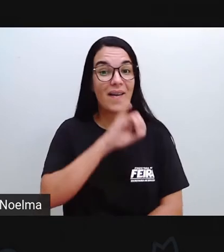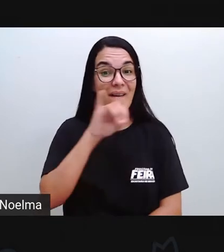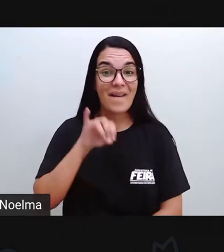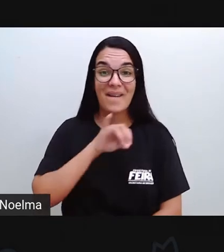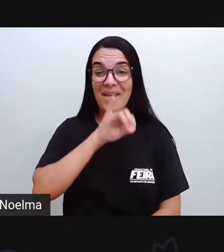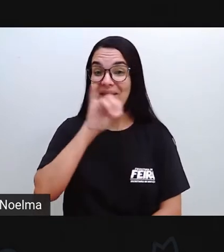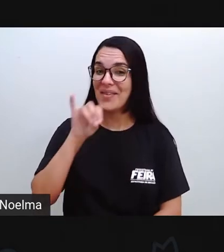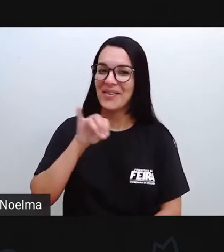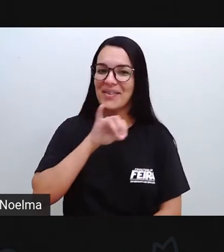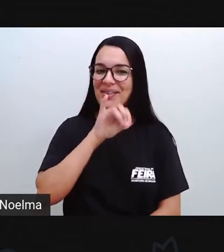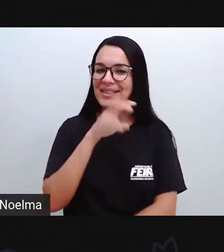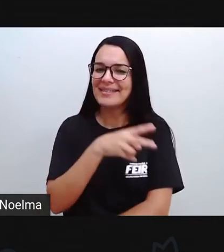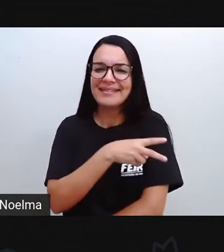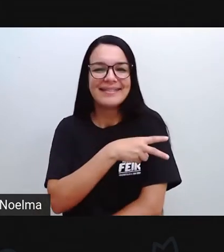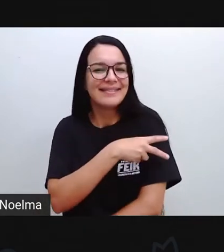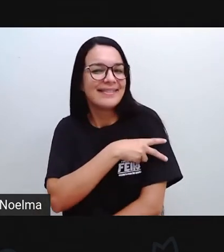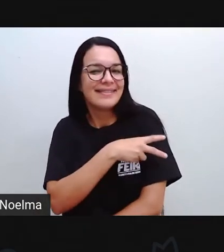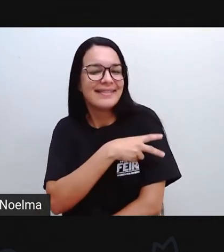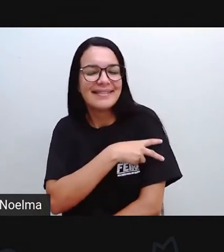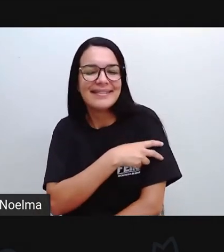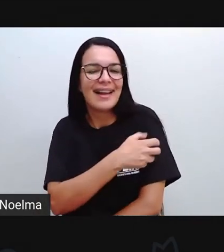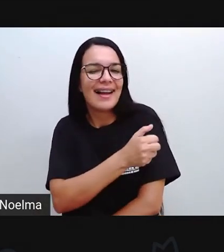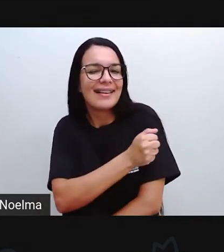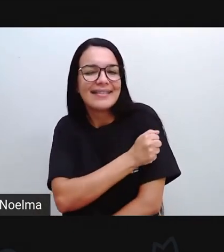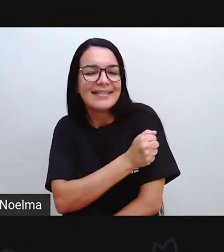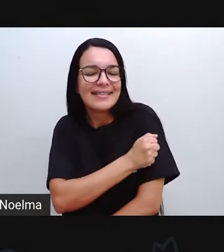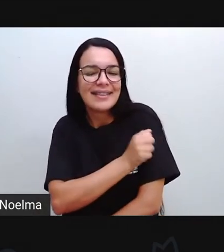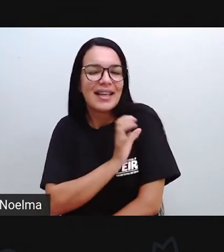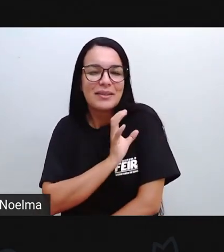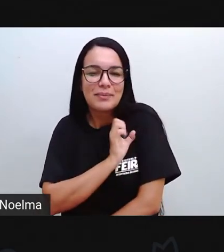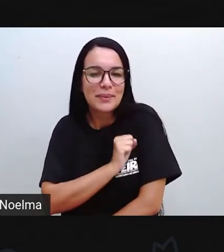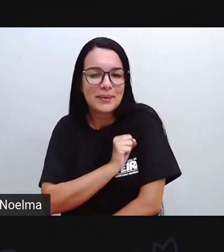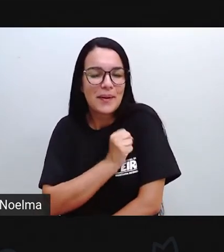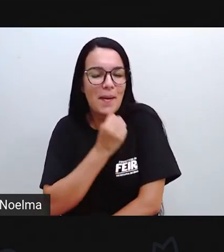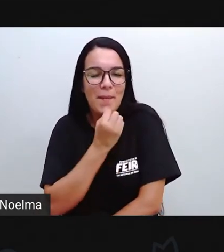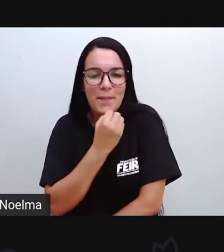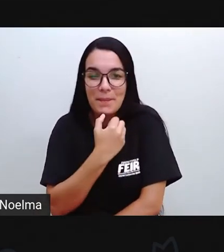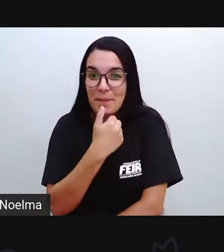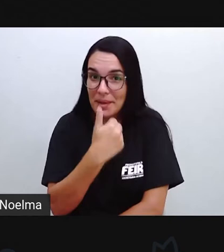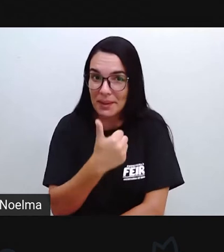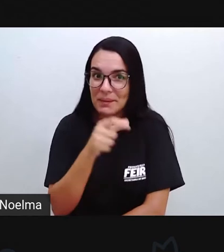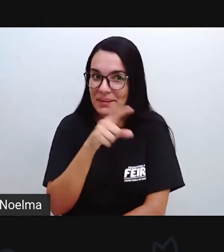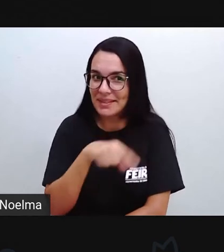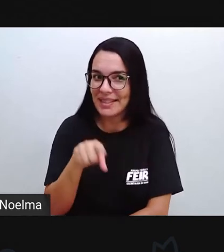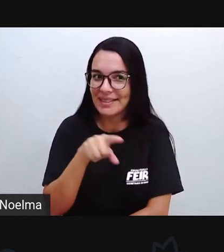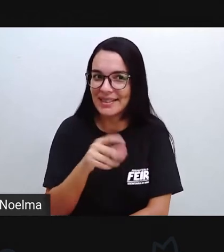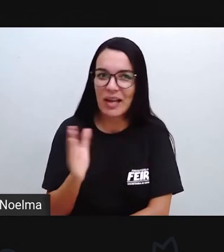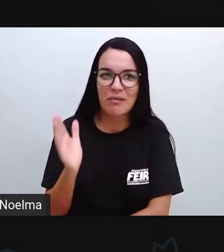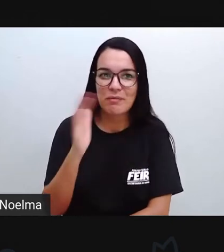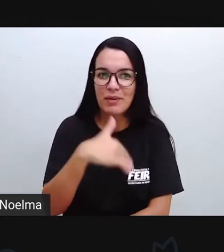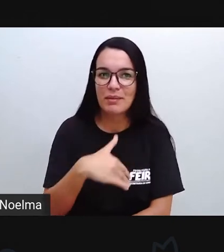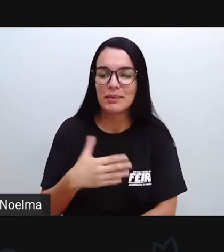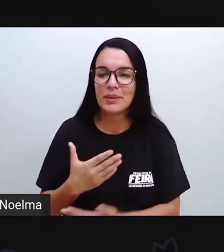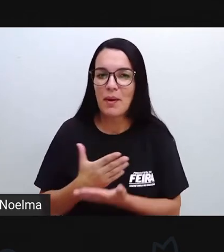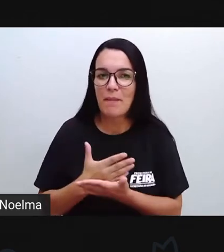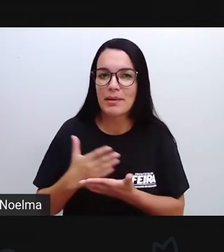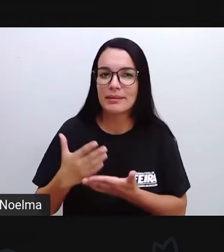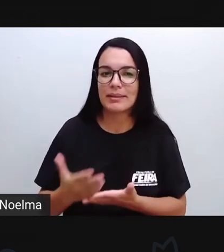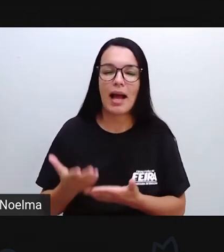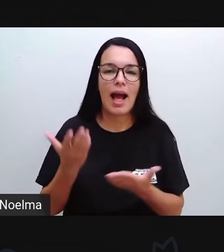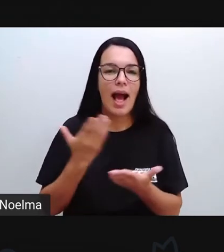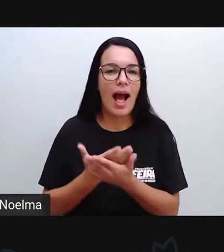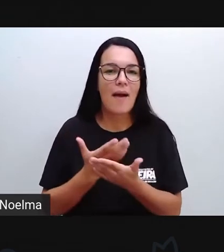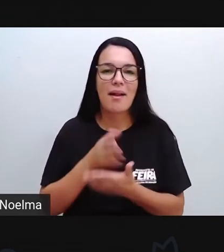Olá, segundo ano! Então, meus amores, como vocês estão? Vamos lá começar aí mais uma aula